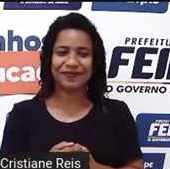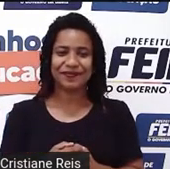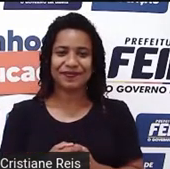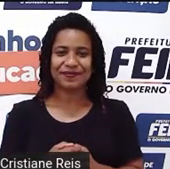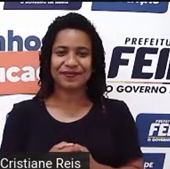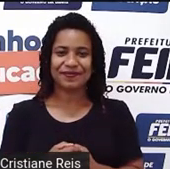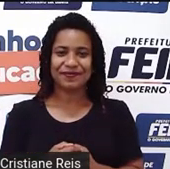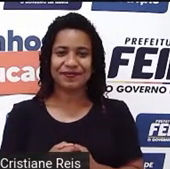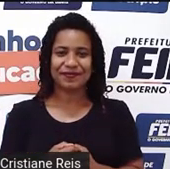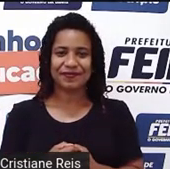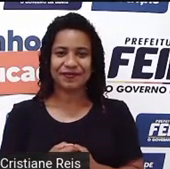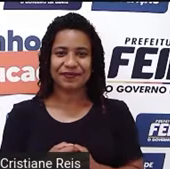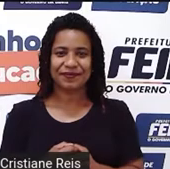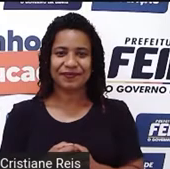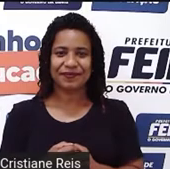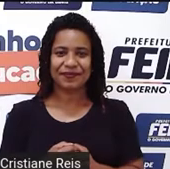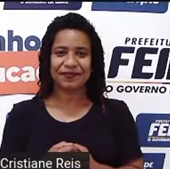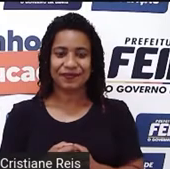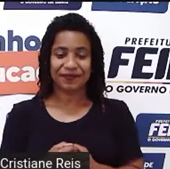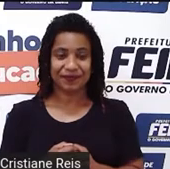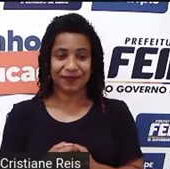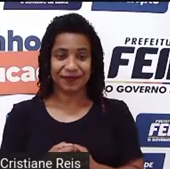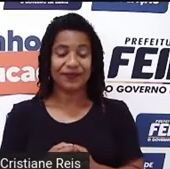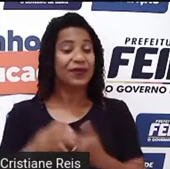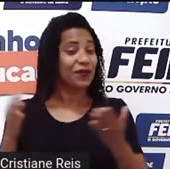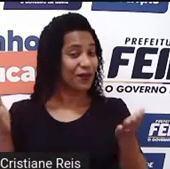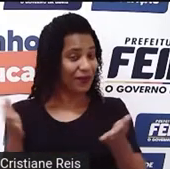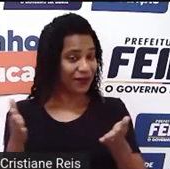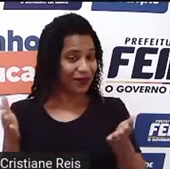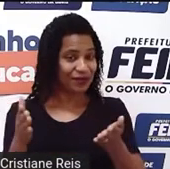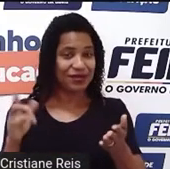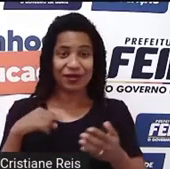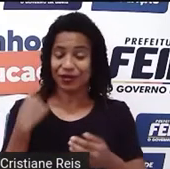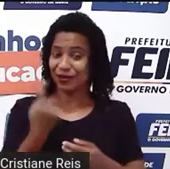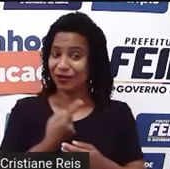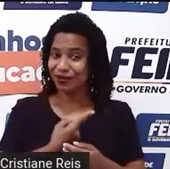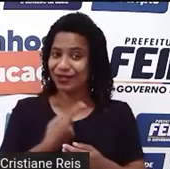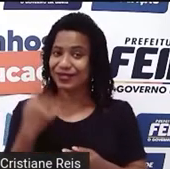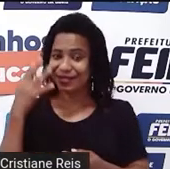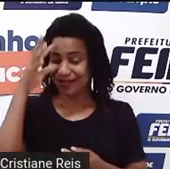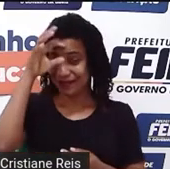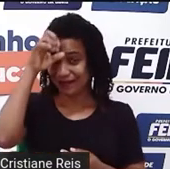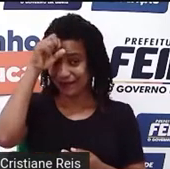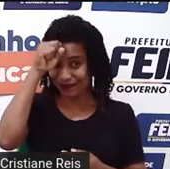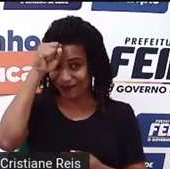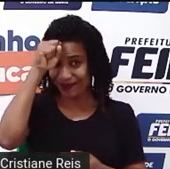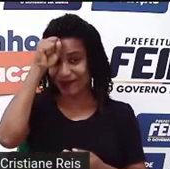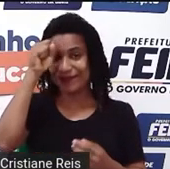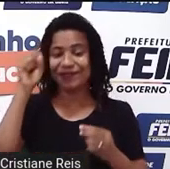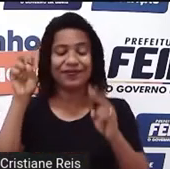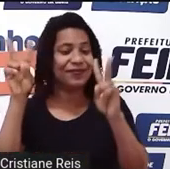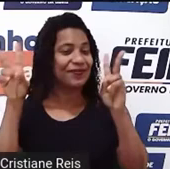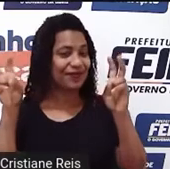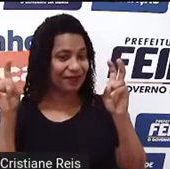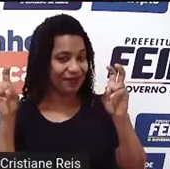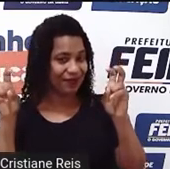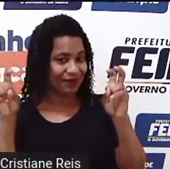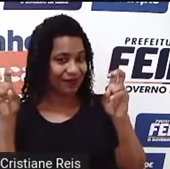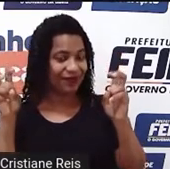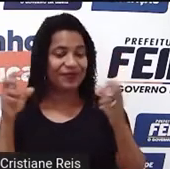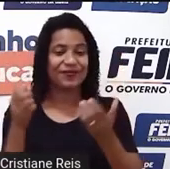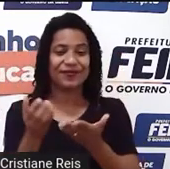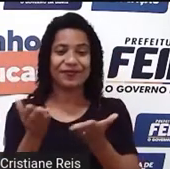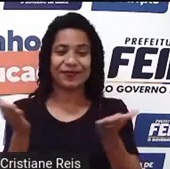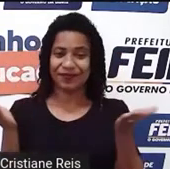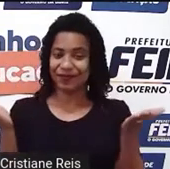pouco mais sobre a história negra. Hoje, nós vamos falar mais um pouquinho sobre Black History,